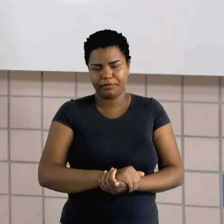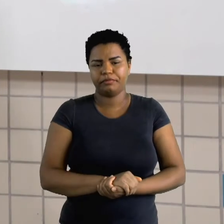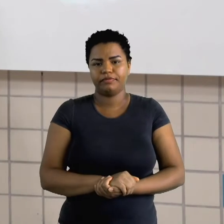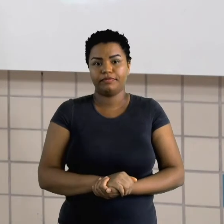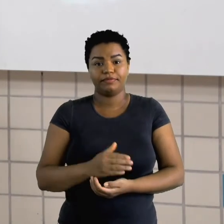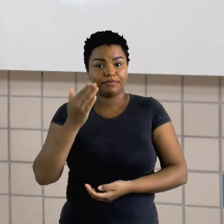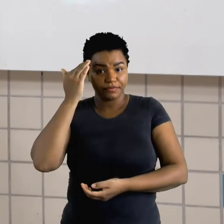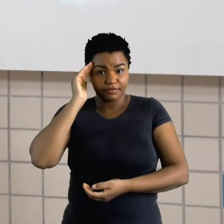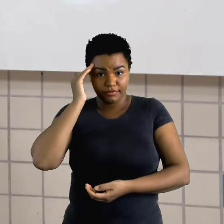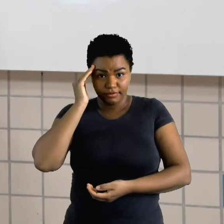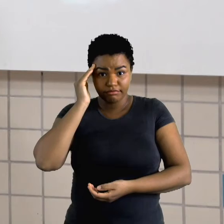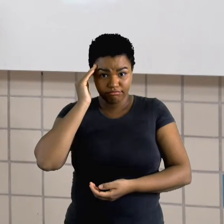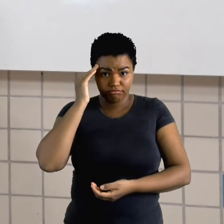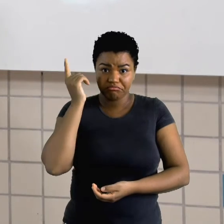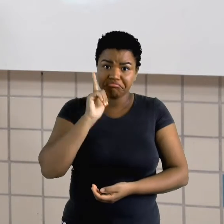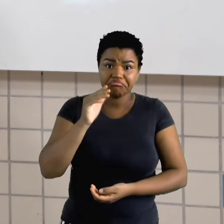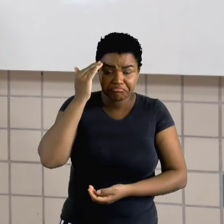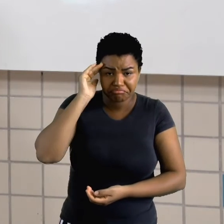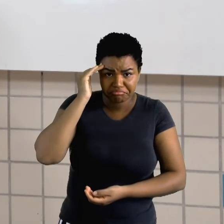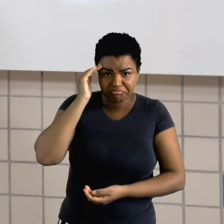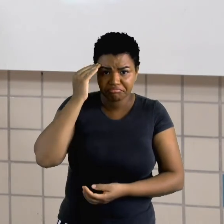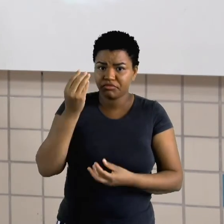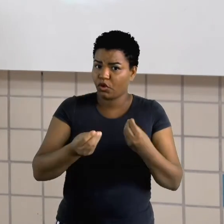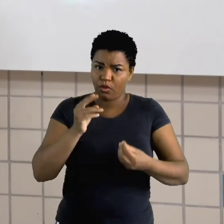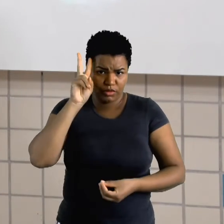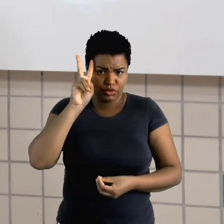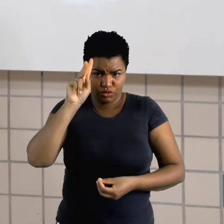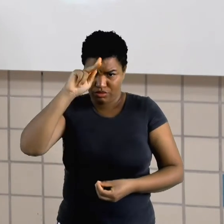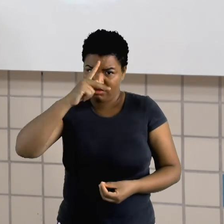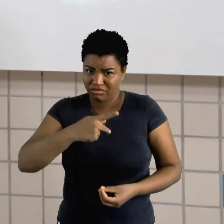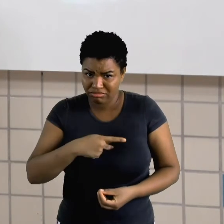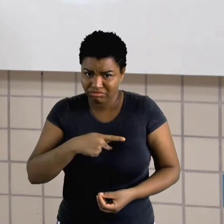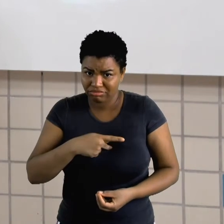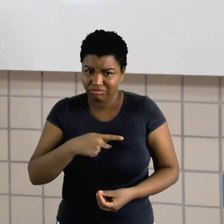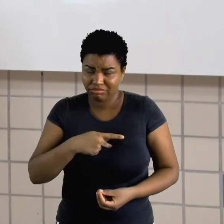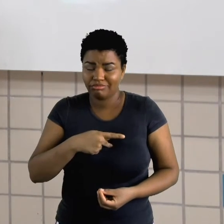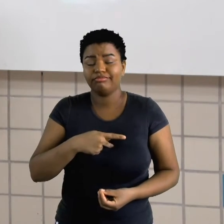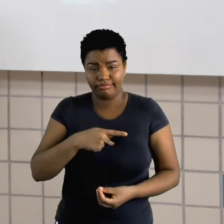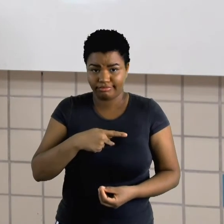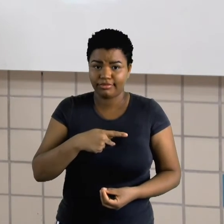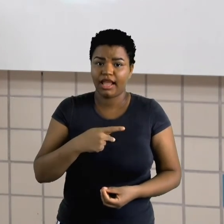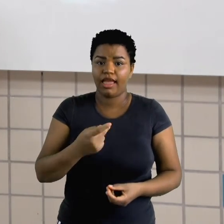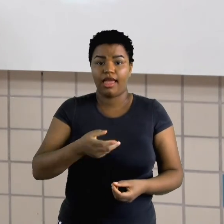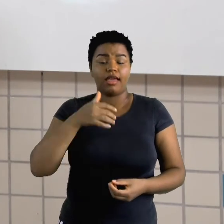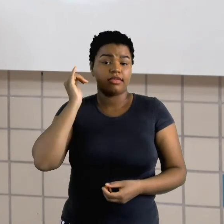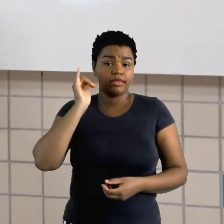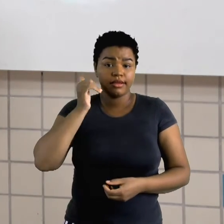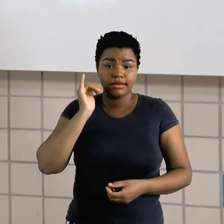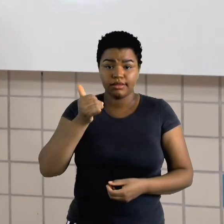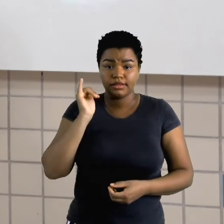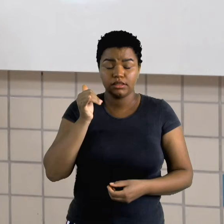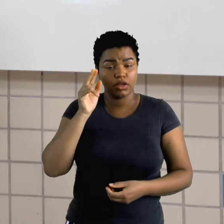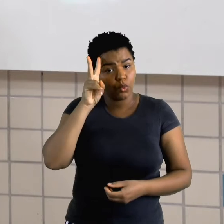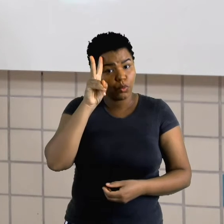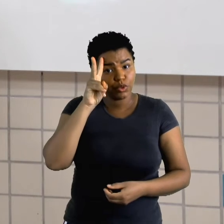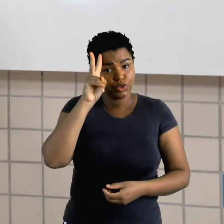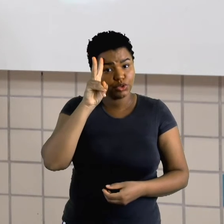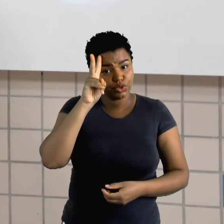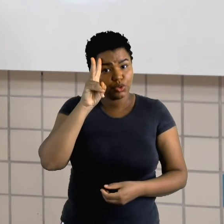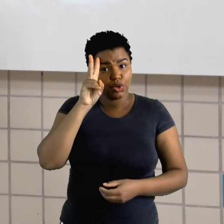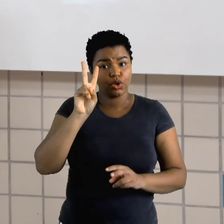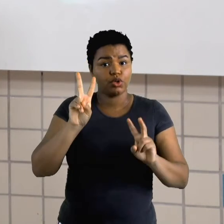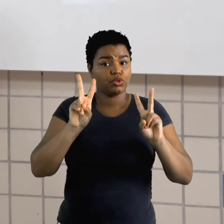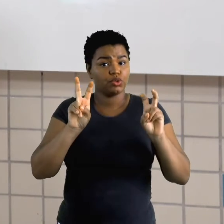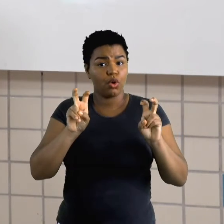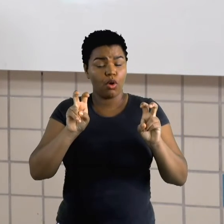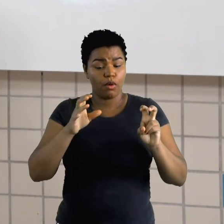Vocês entenderam? Vocês conseguiram entender como é a autobiografia? A autobiografia é a narração de uma história contada sobre a